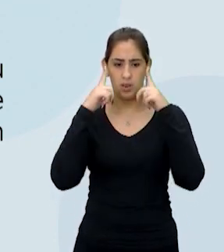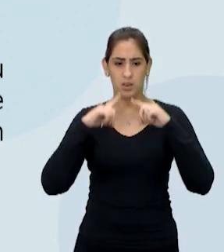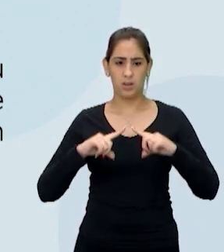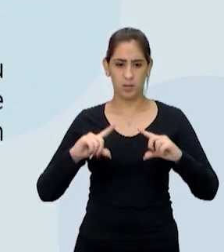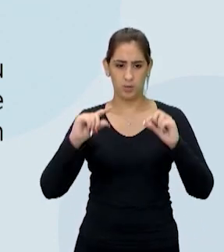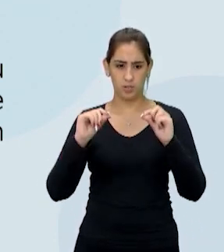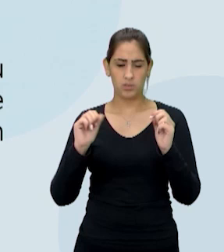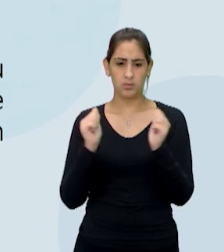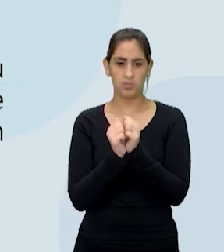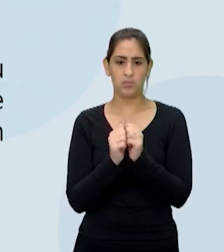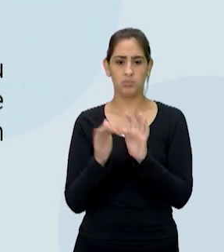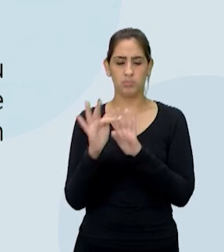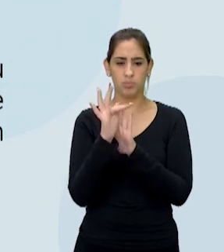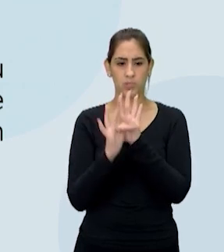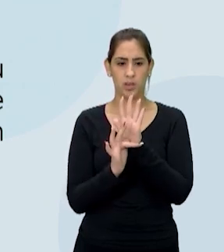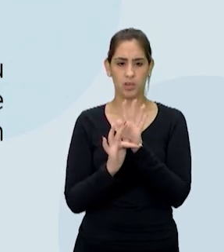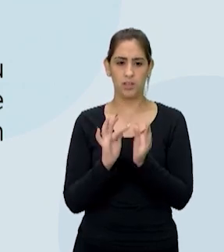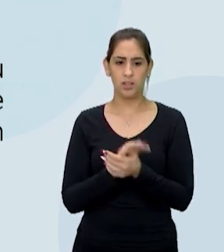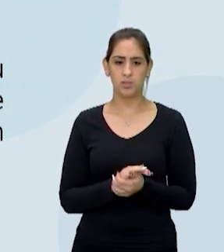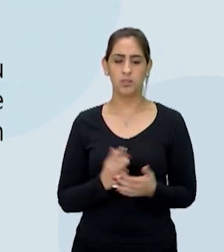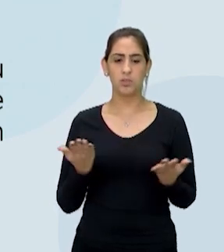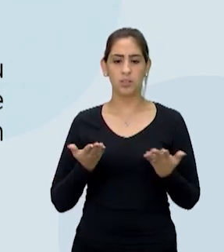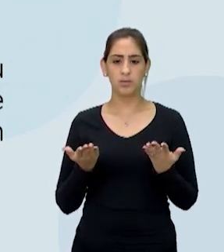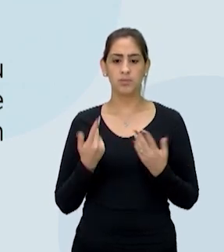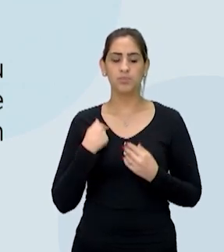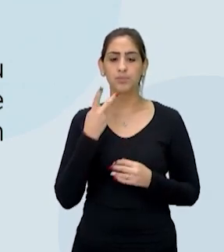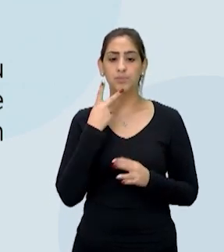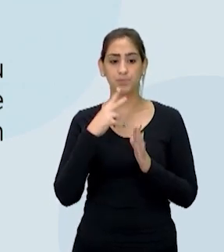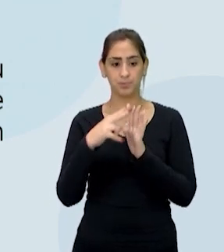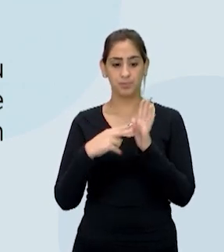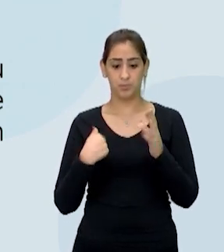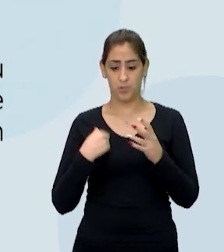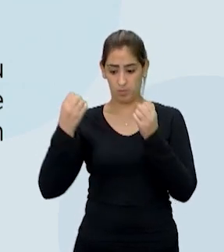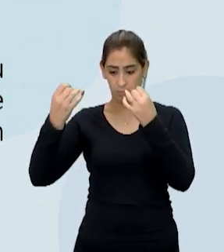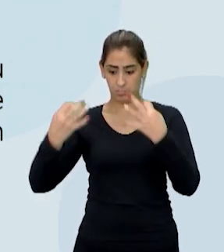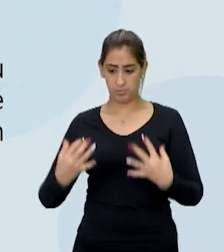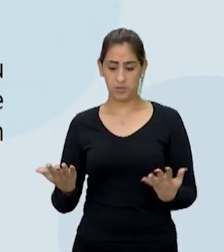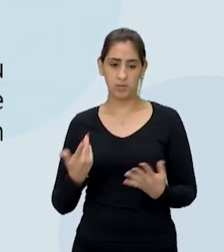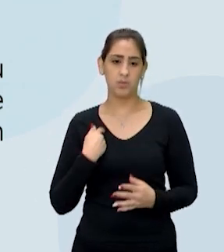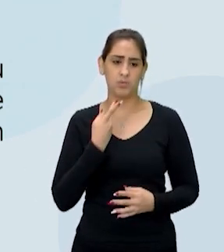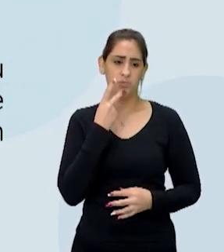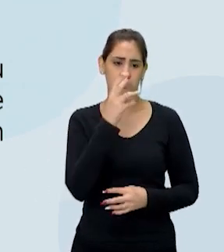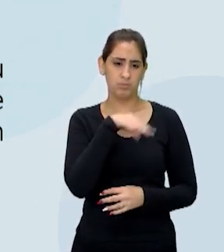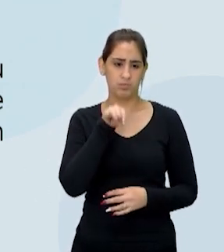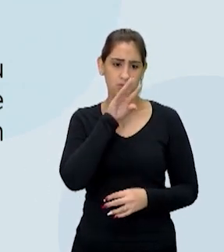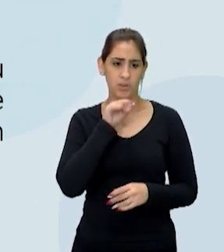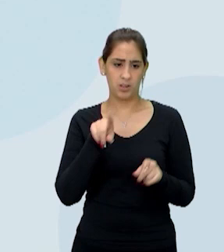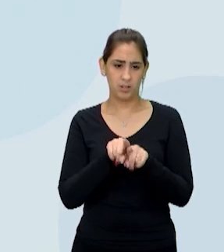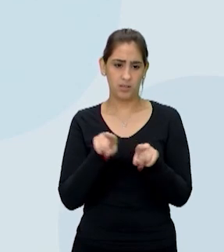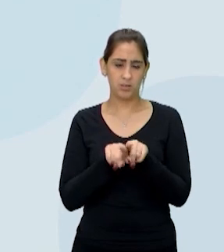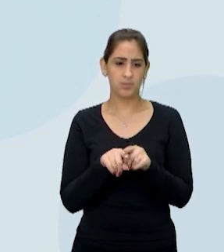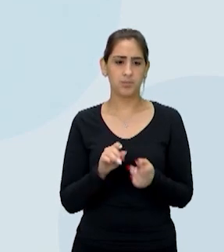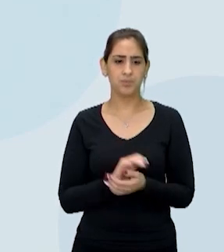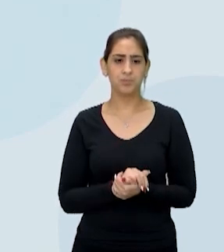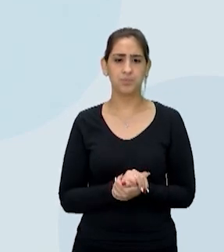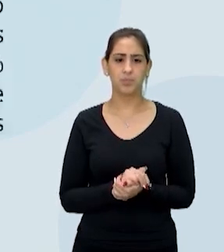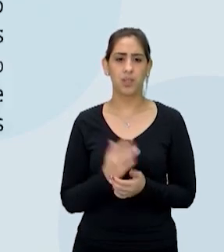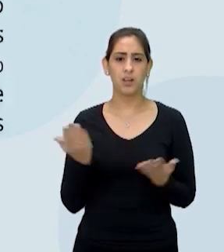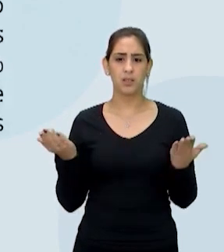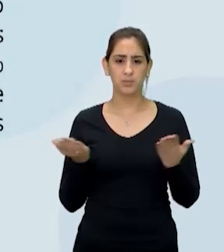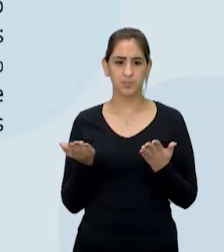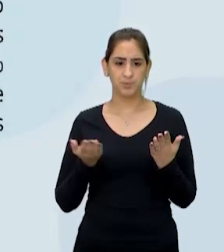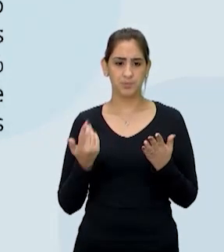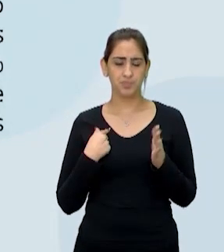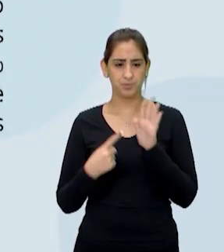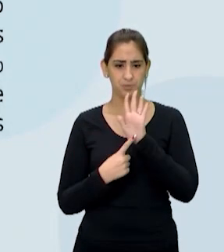que une partes do texto. Então, eu acabei de falar e li o que eu acabei de explicar, tá bom? Então, são elementos que vão ligando. Eu vou mostrar para